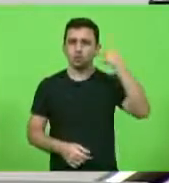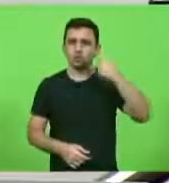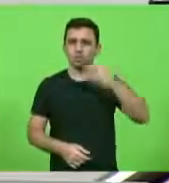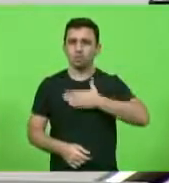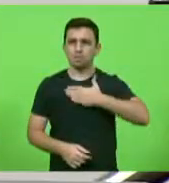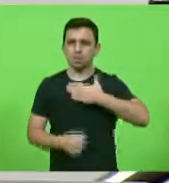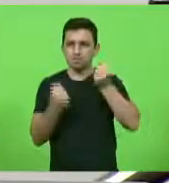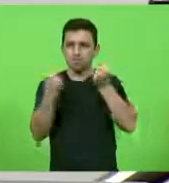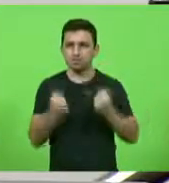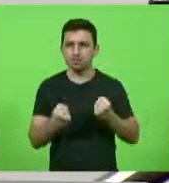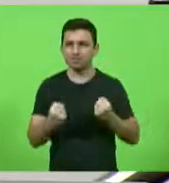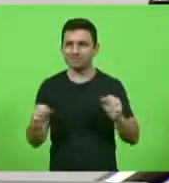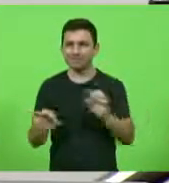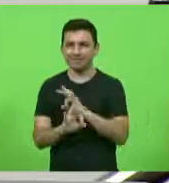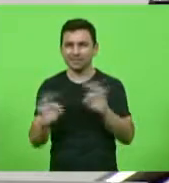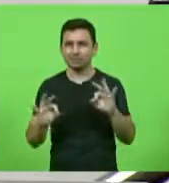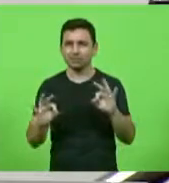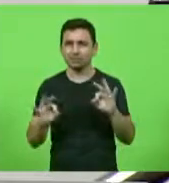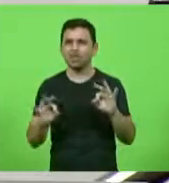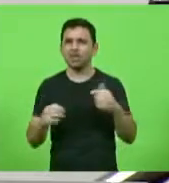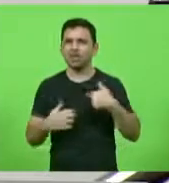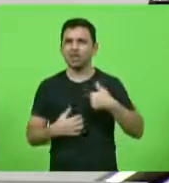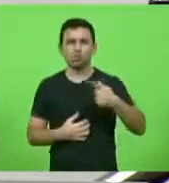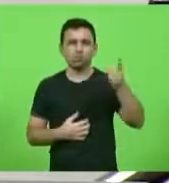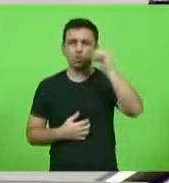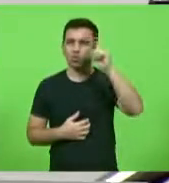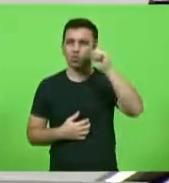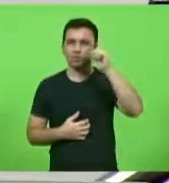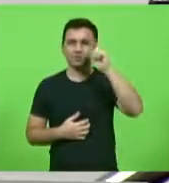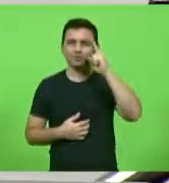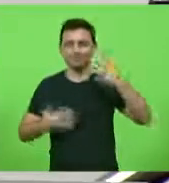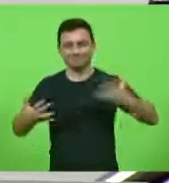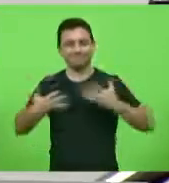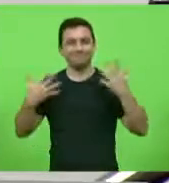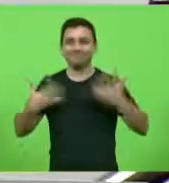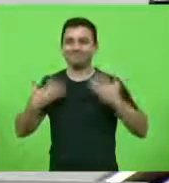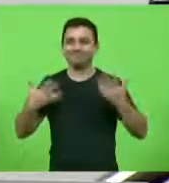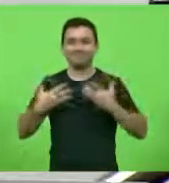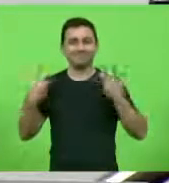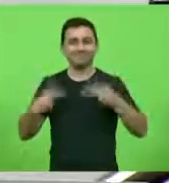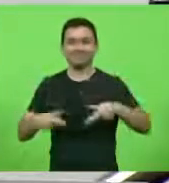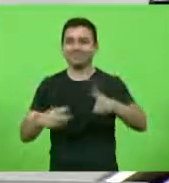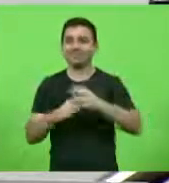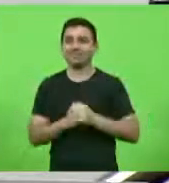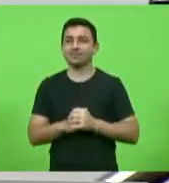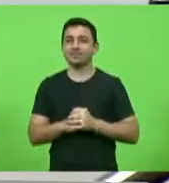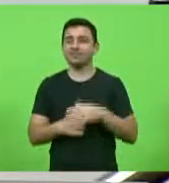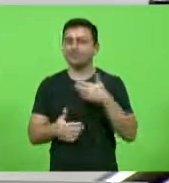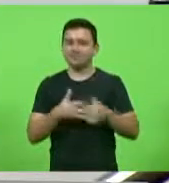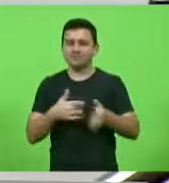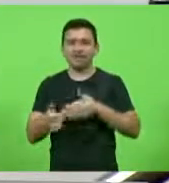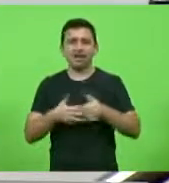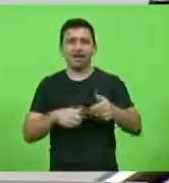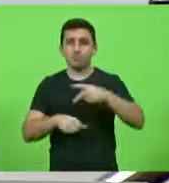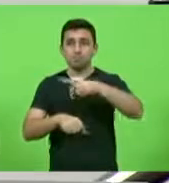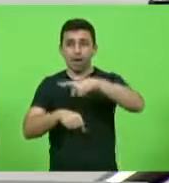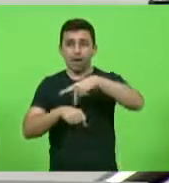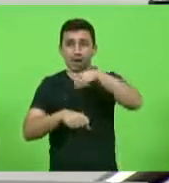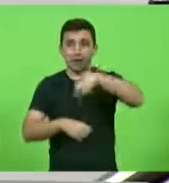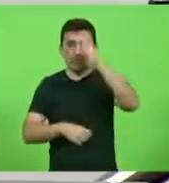fardo e faço ela todos os dias com alegria e mesmo em um país onde as pessoas estão